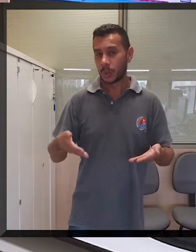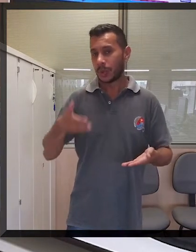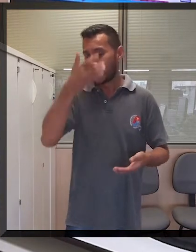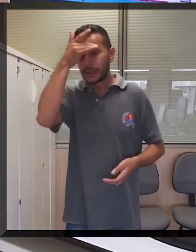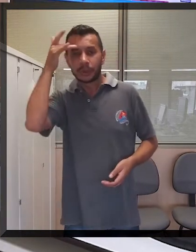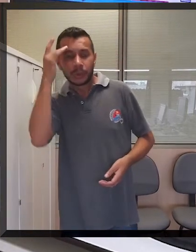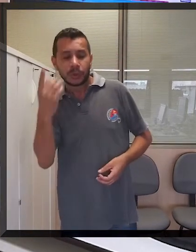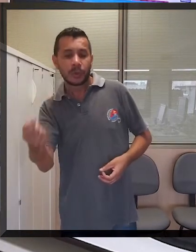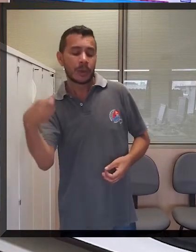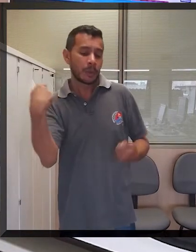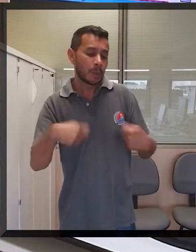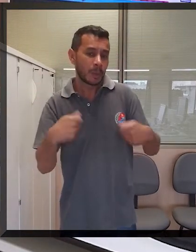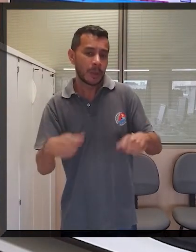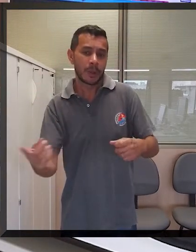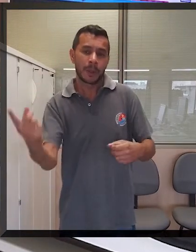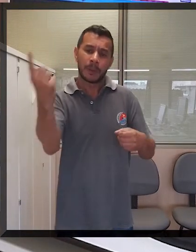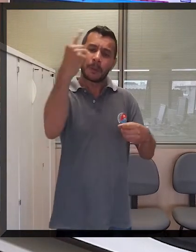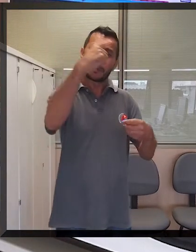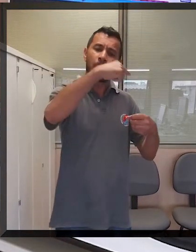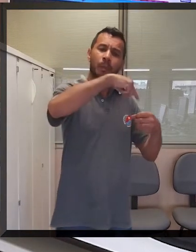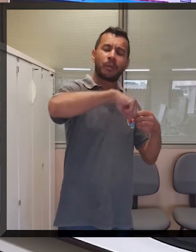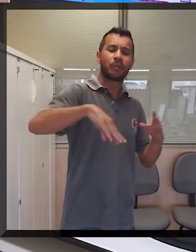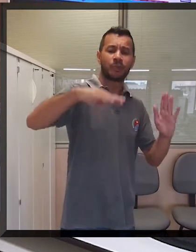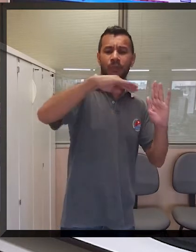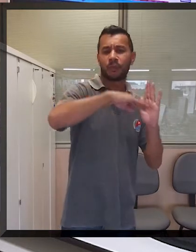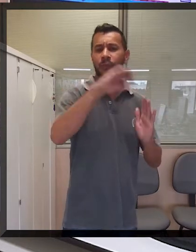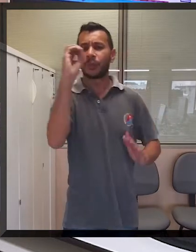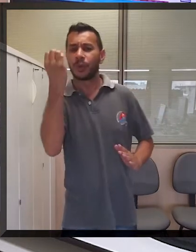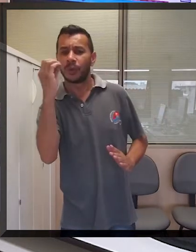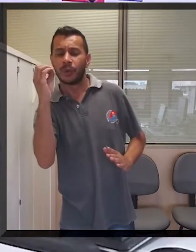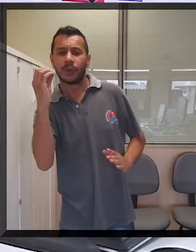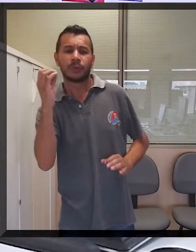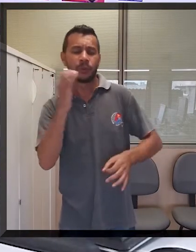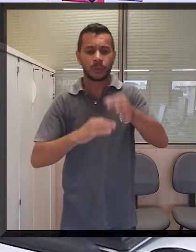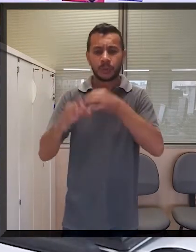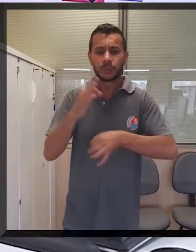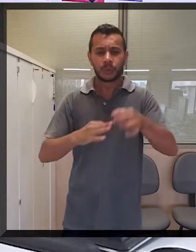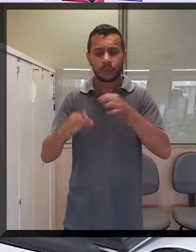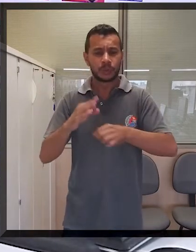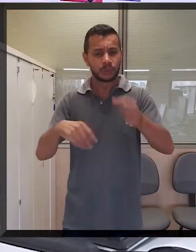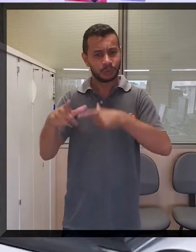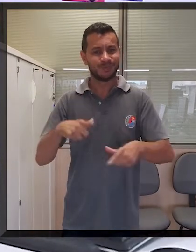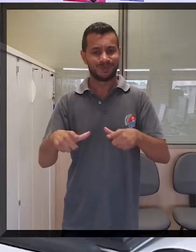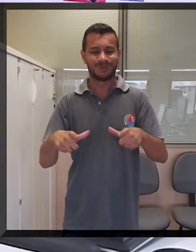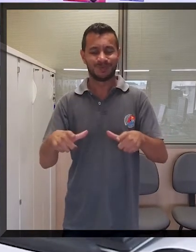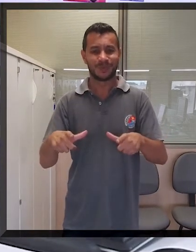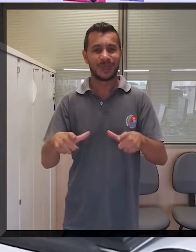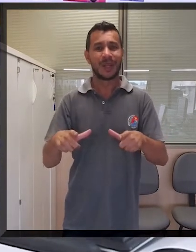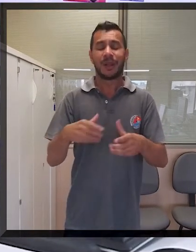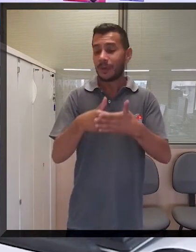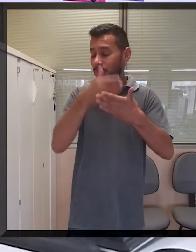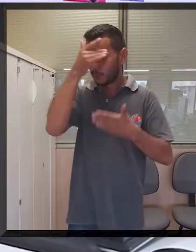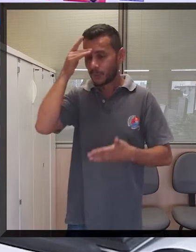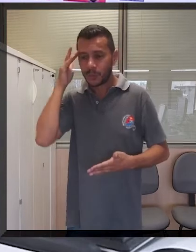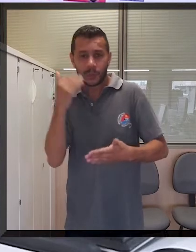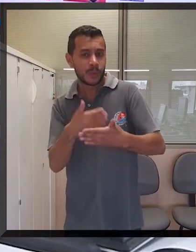gerência regional do trabalho em Osasco para solicitar o seu serviço. Ninguém ganha com este fechamento. São os